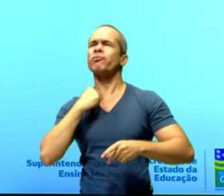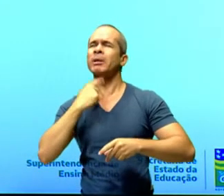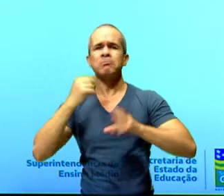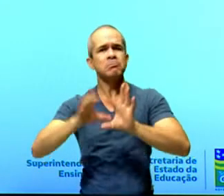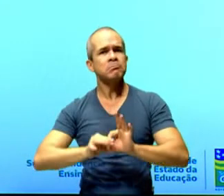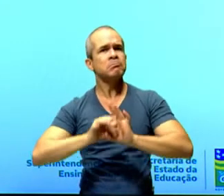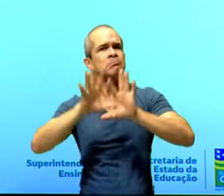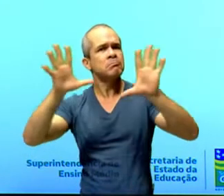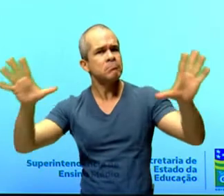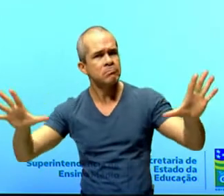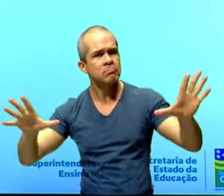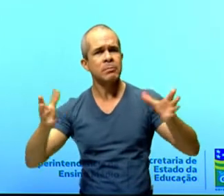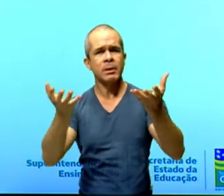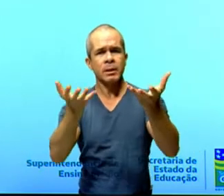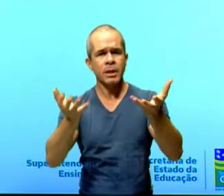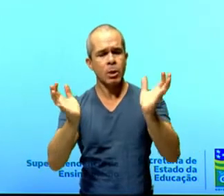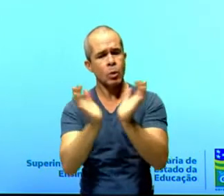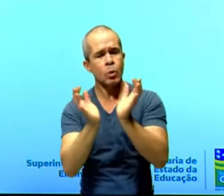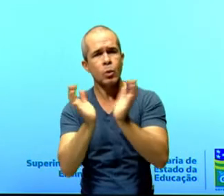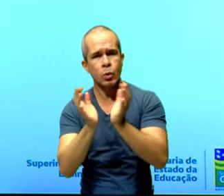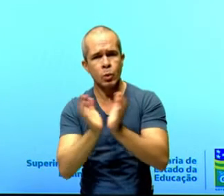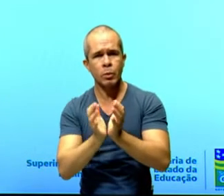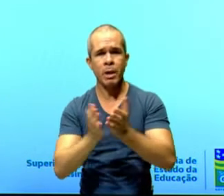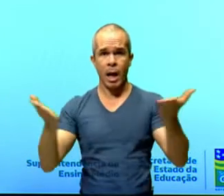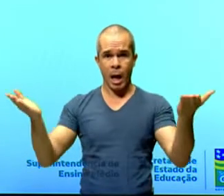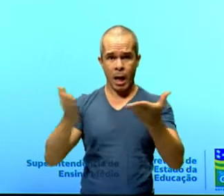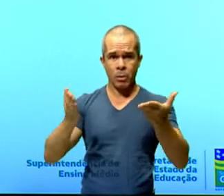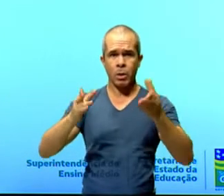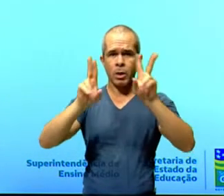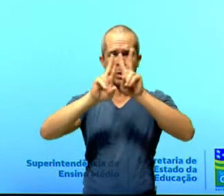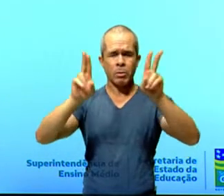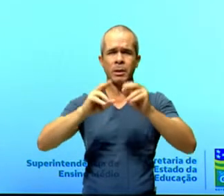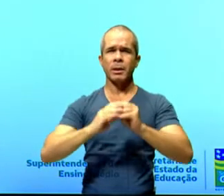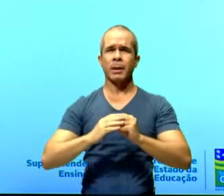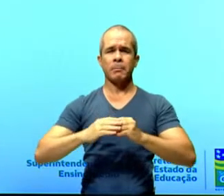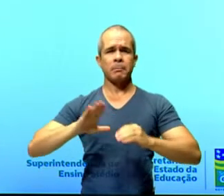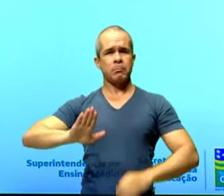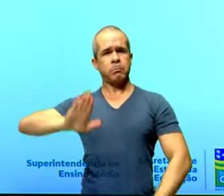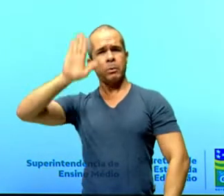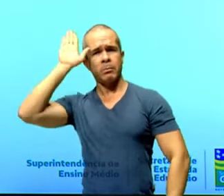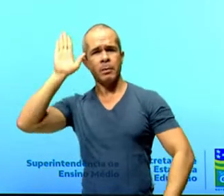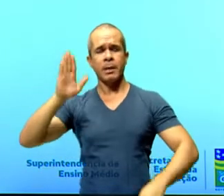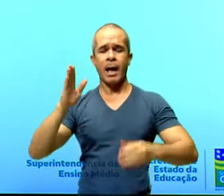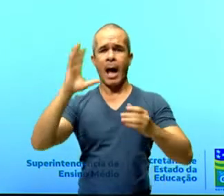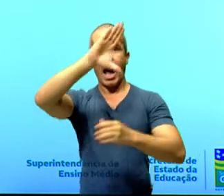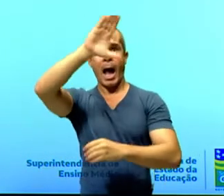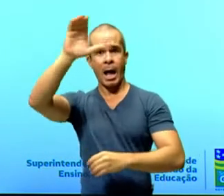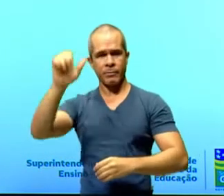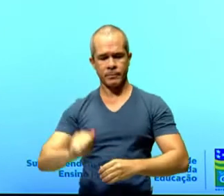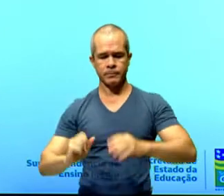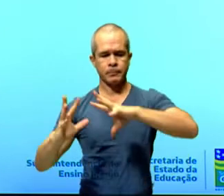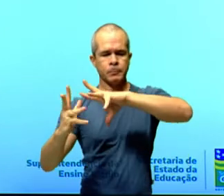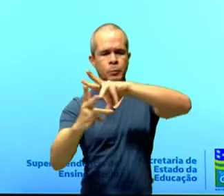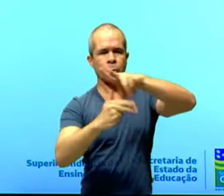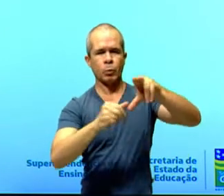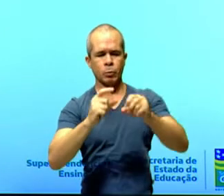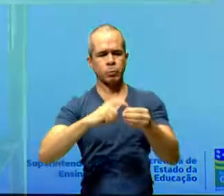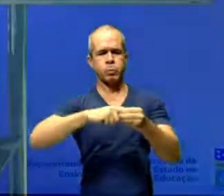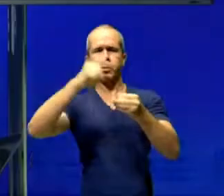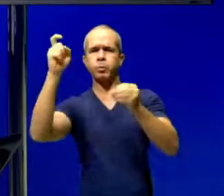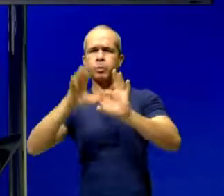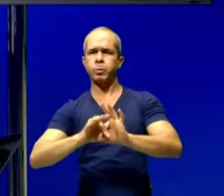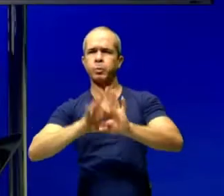MPLA, proclama solenemente perante a África o mundo à independência de Angola.